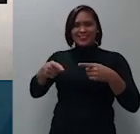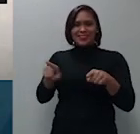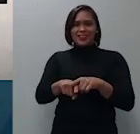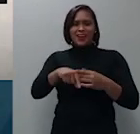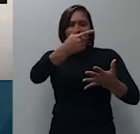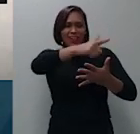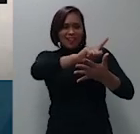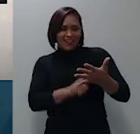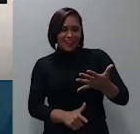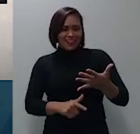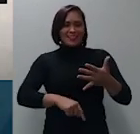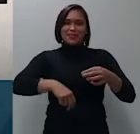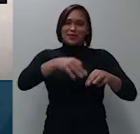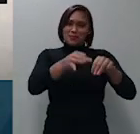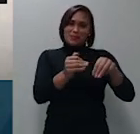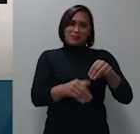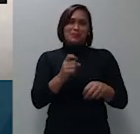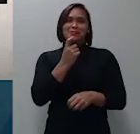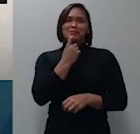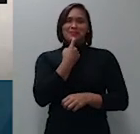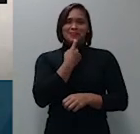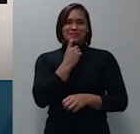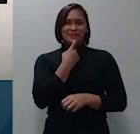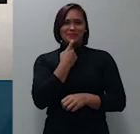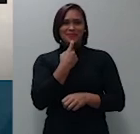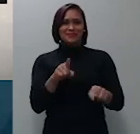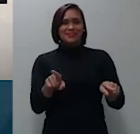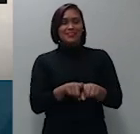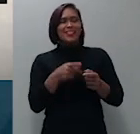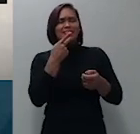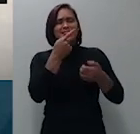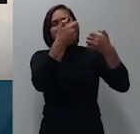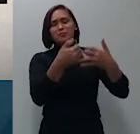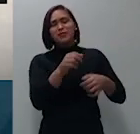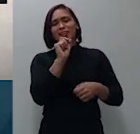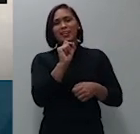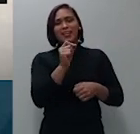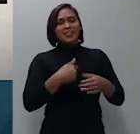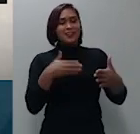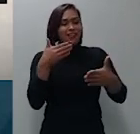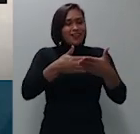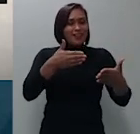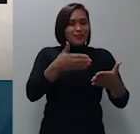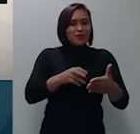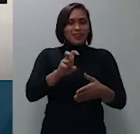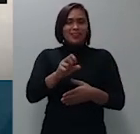invocados no memorial dizem que embora esse limite de 150 salários